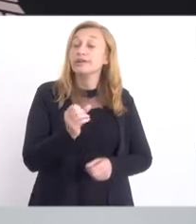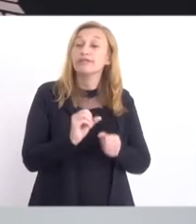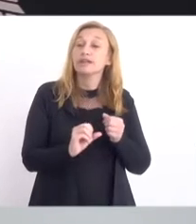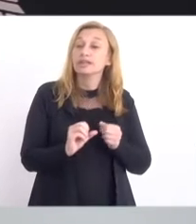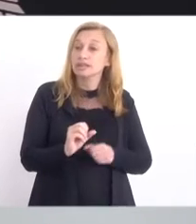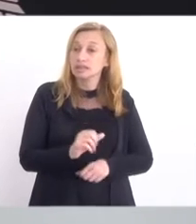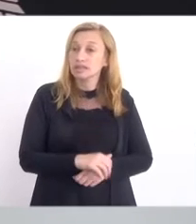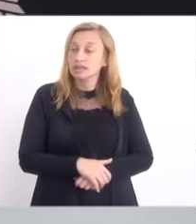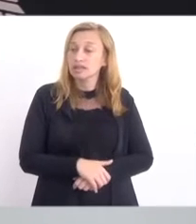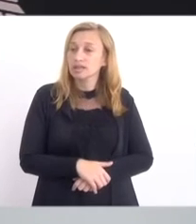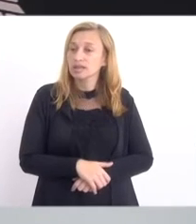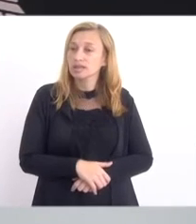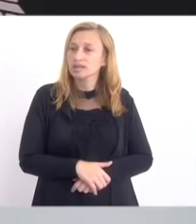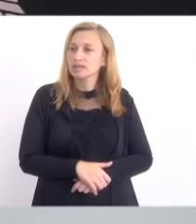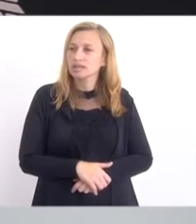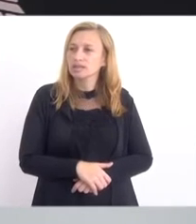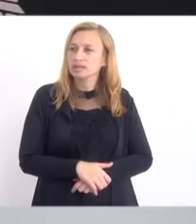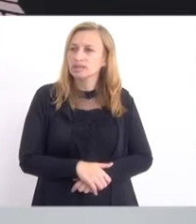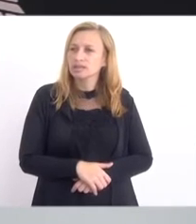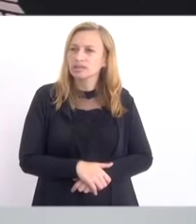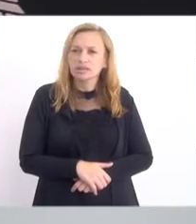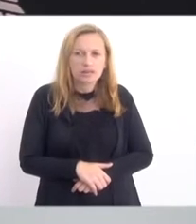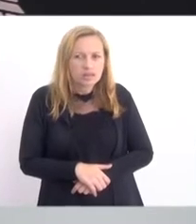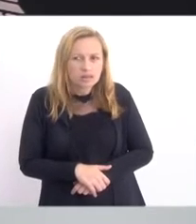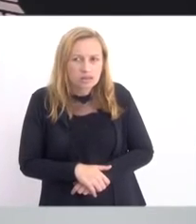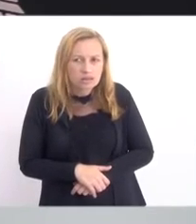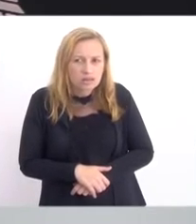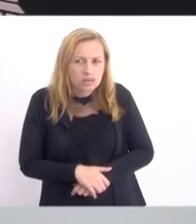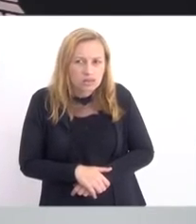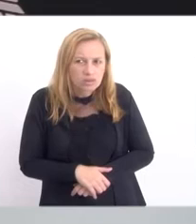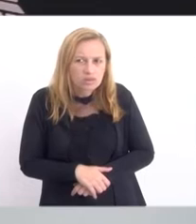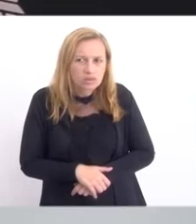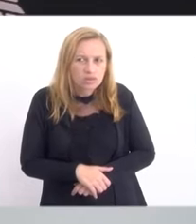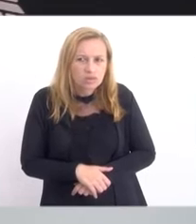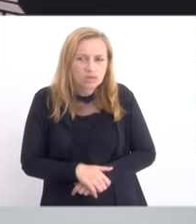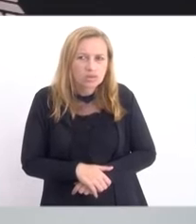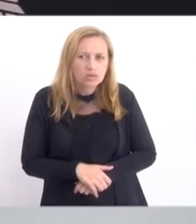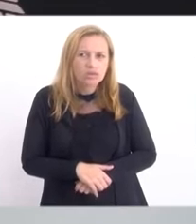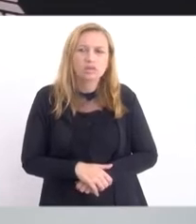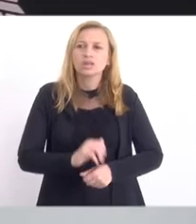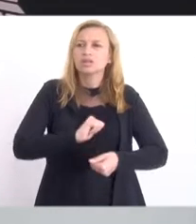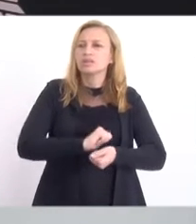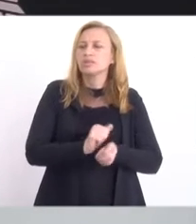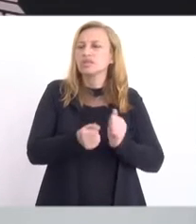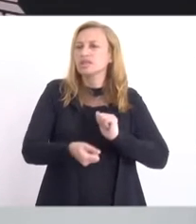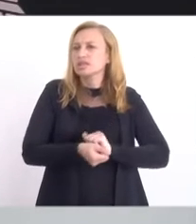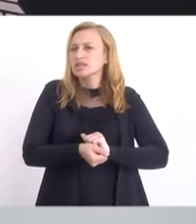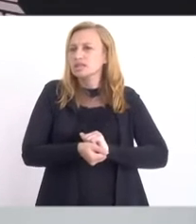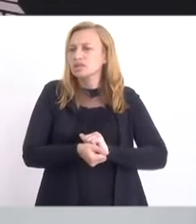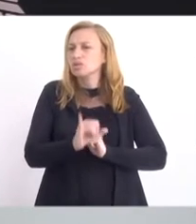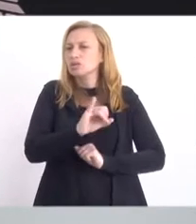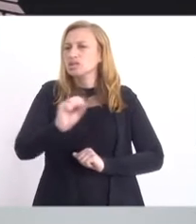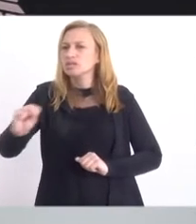era consoante disposta no convênio ICMS 106, de